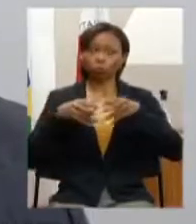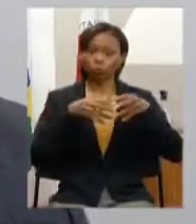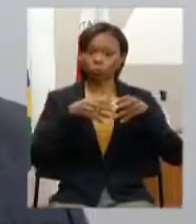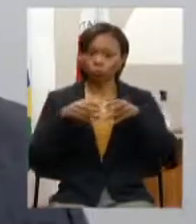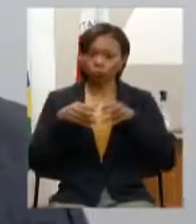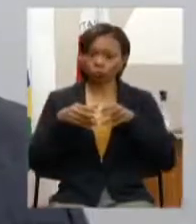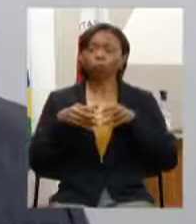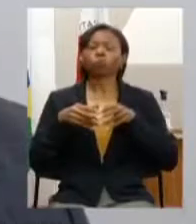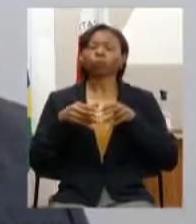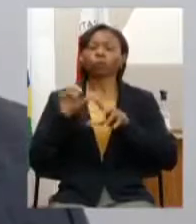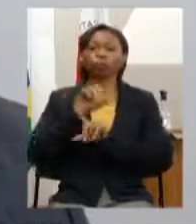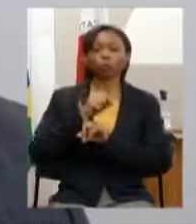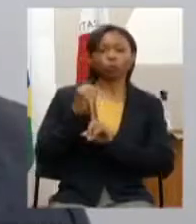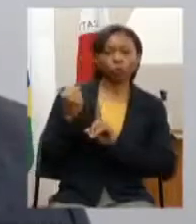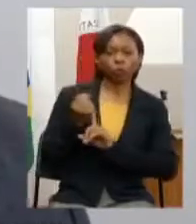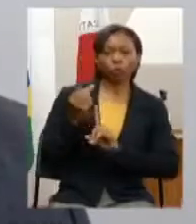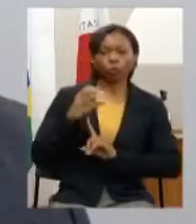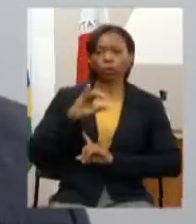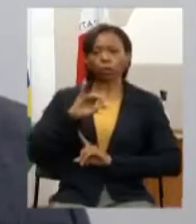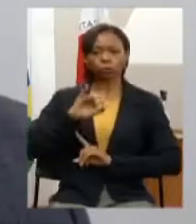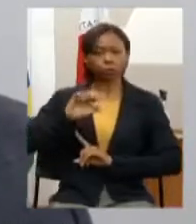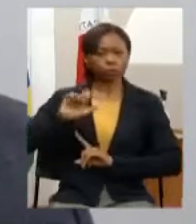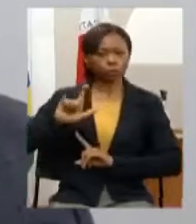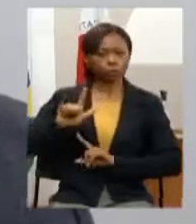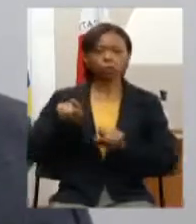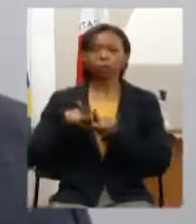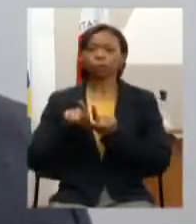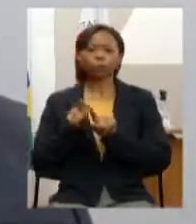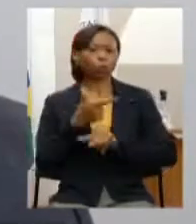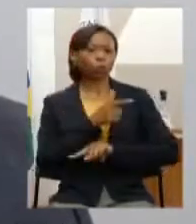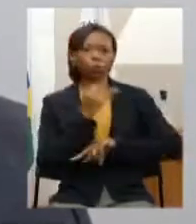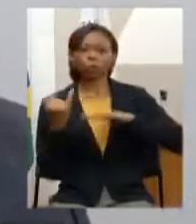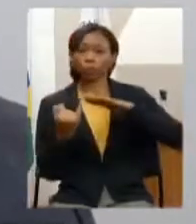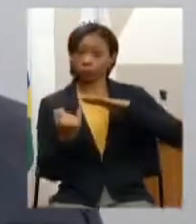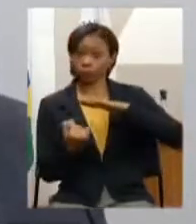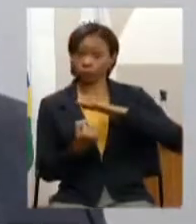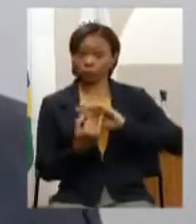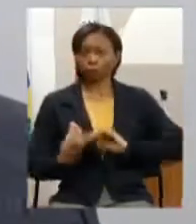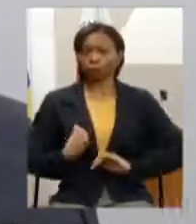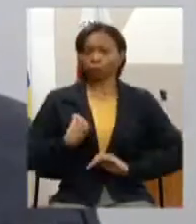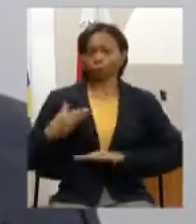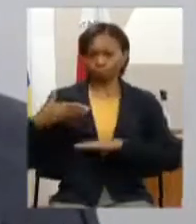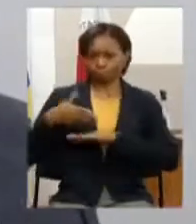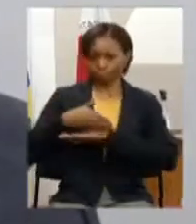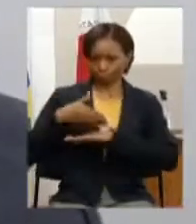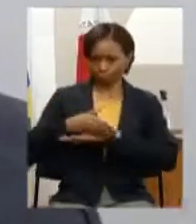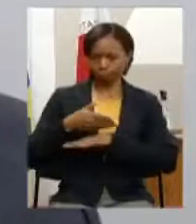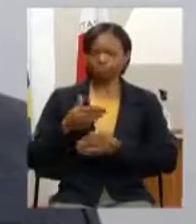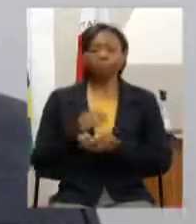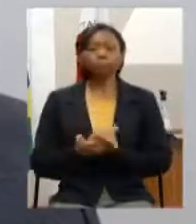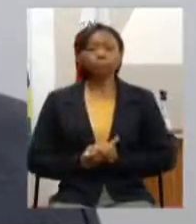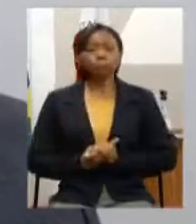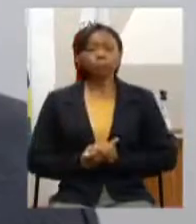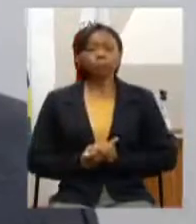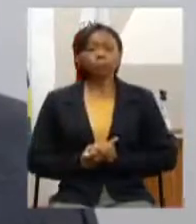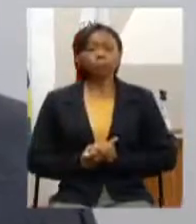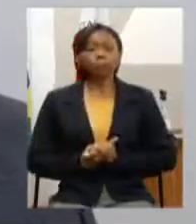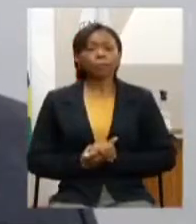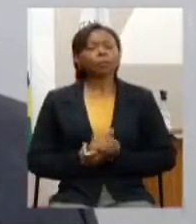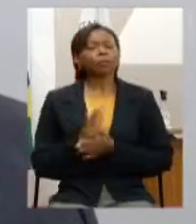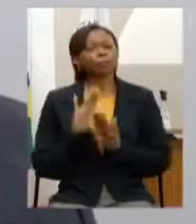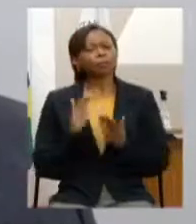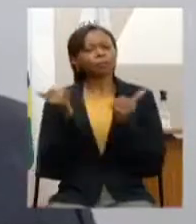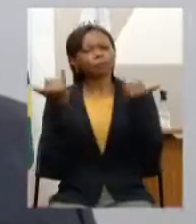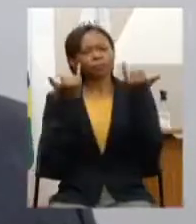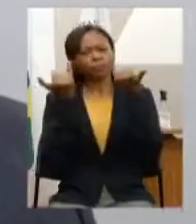entidades civis e outras que aqui estejam nesse momento presentes eu gostaria a título de informação